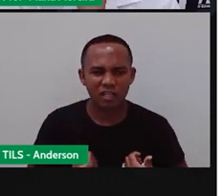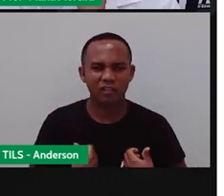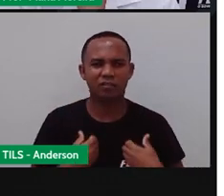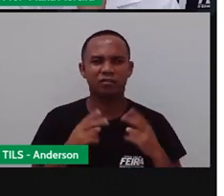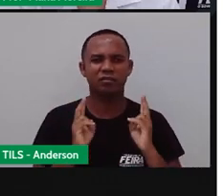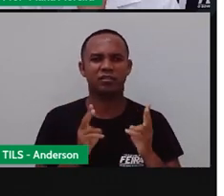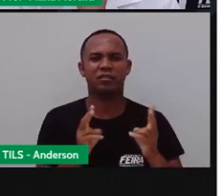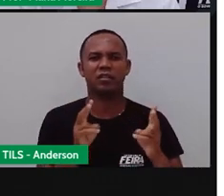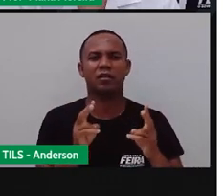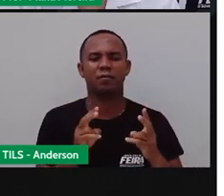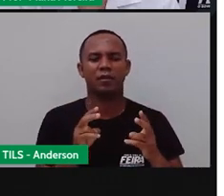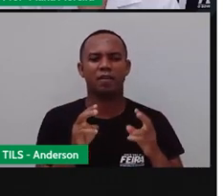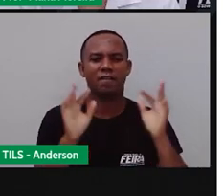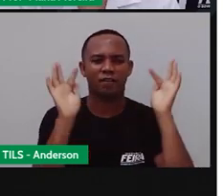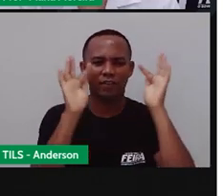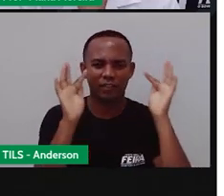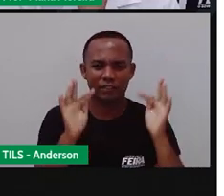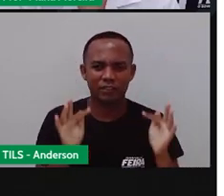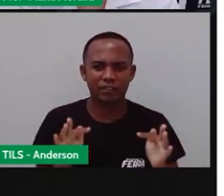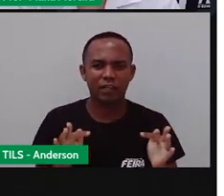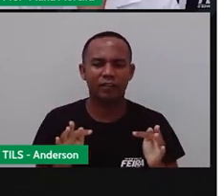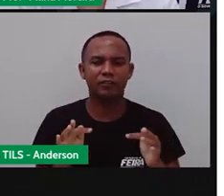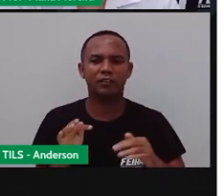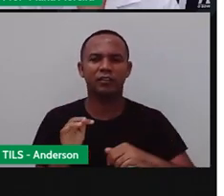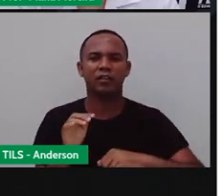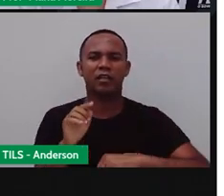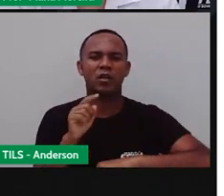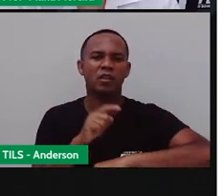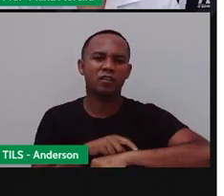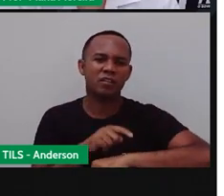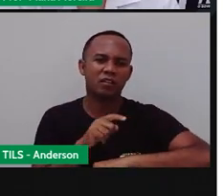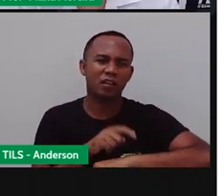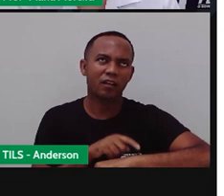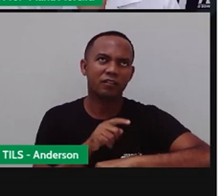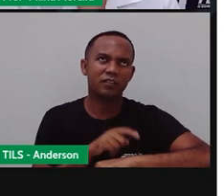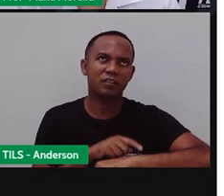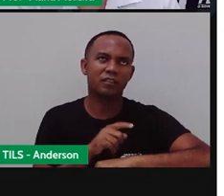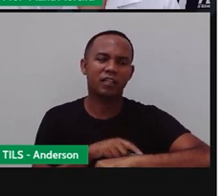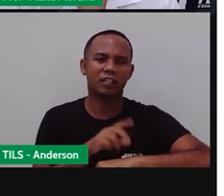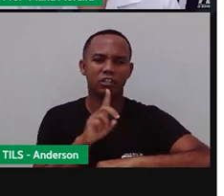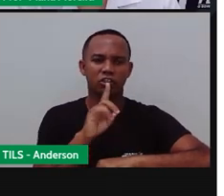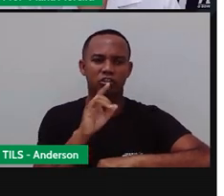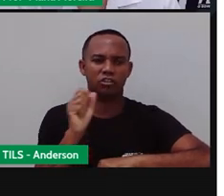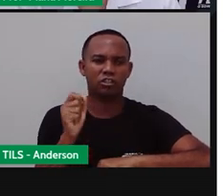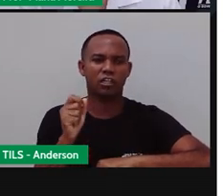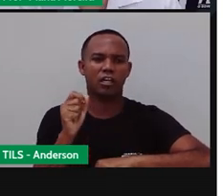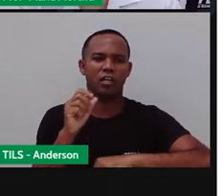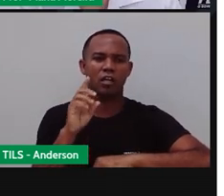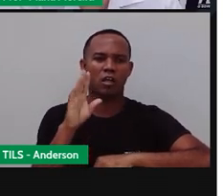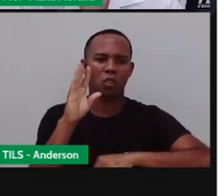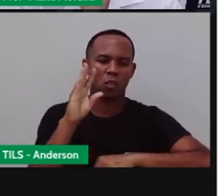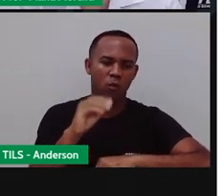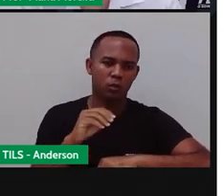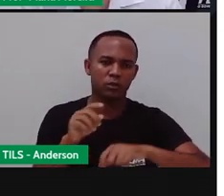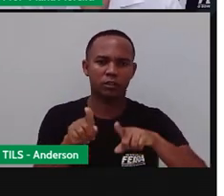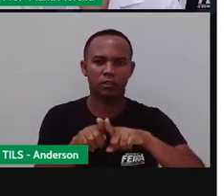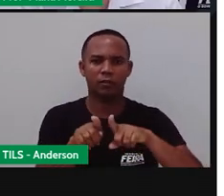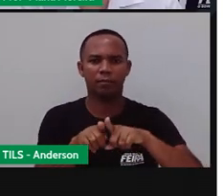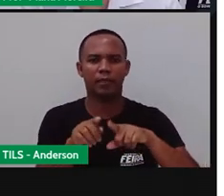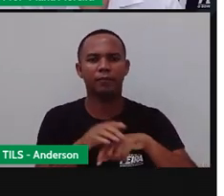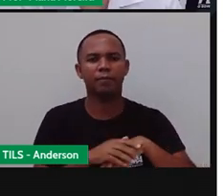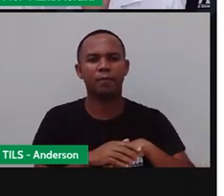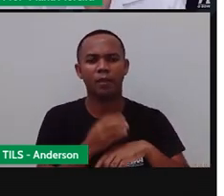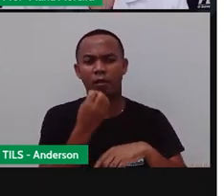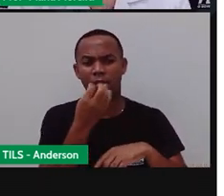já perdi toda da alegria de fazer meu tic-tac, dia e noite, noite e dia. Que bacana esse